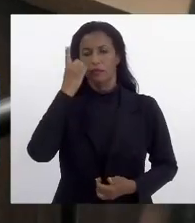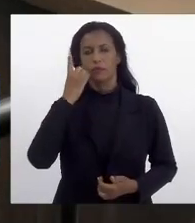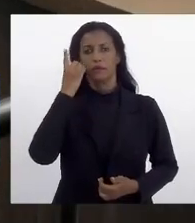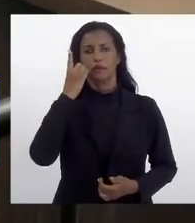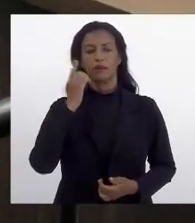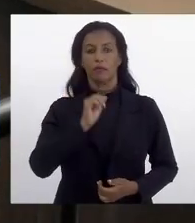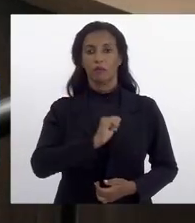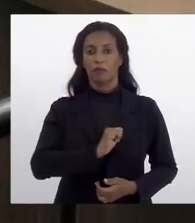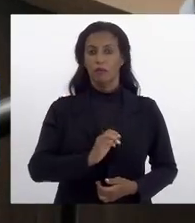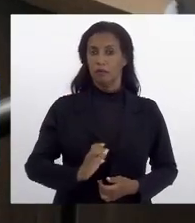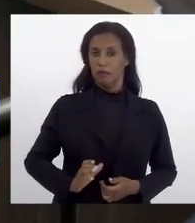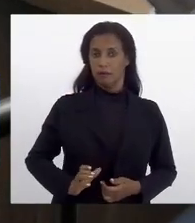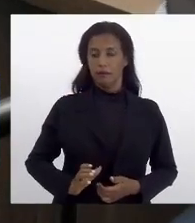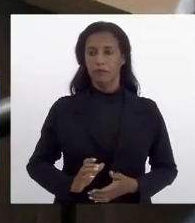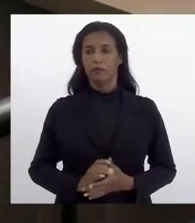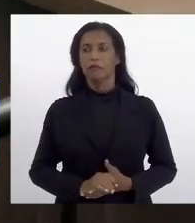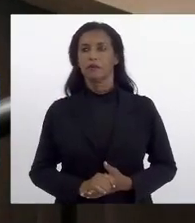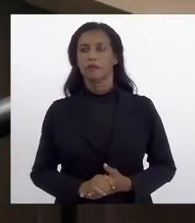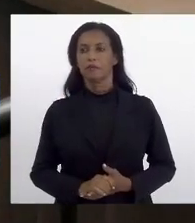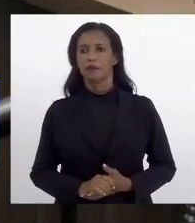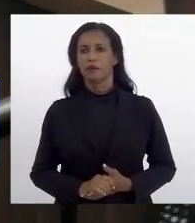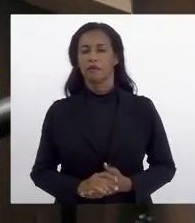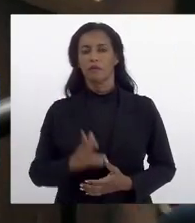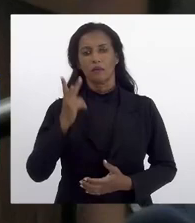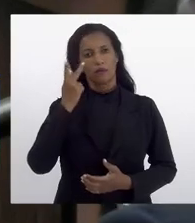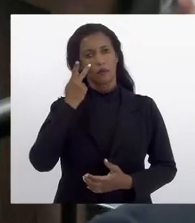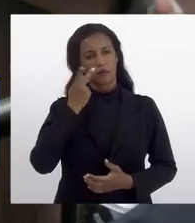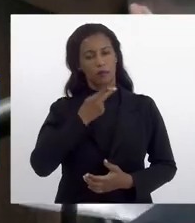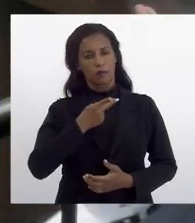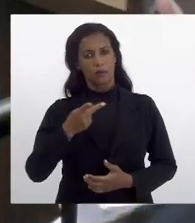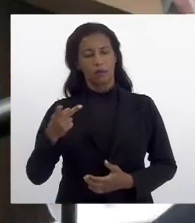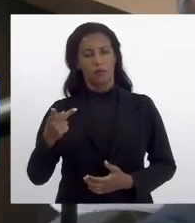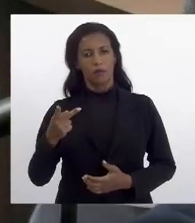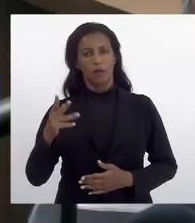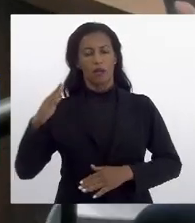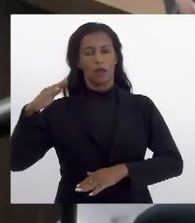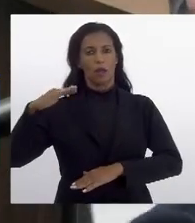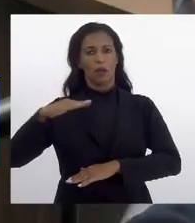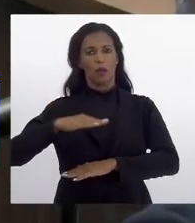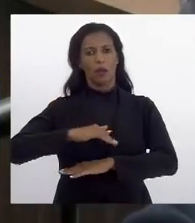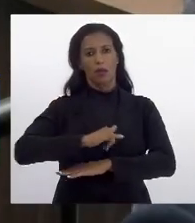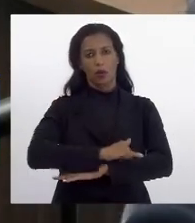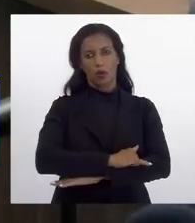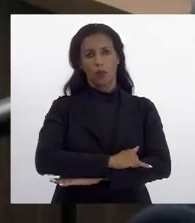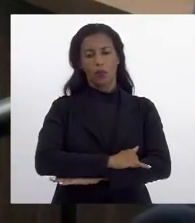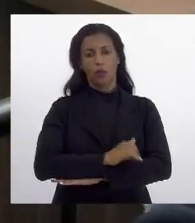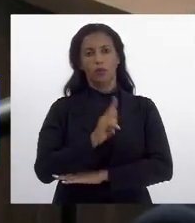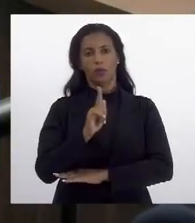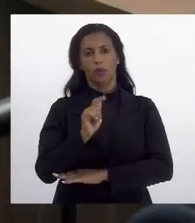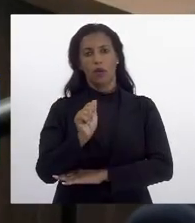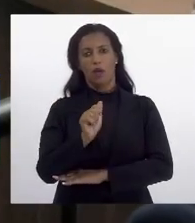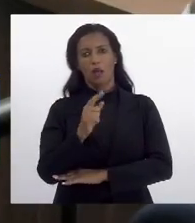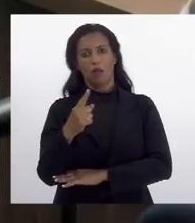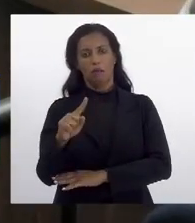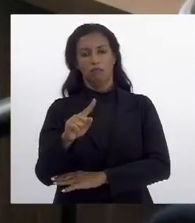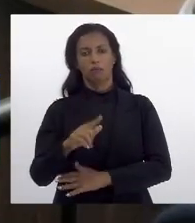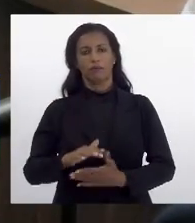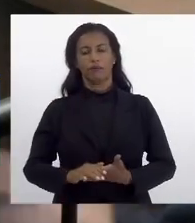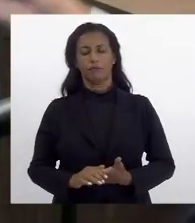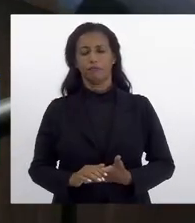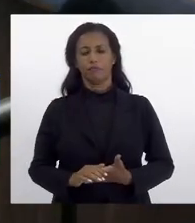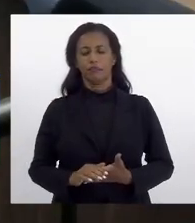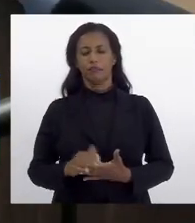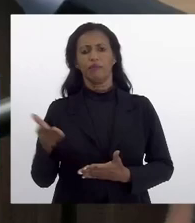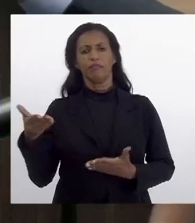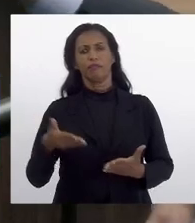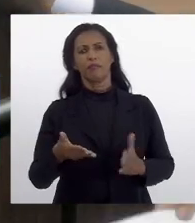André Siciliano na visita ao Aeroporto Internacional do Galeão, veio a